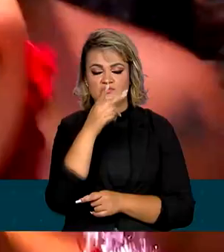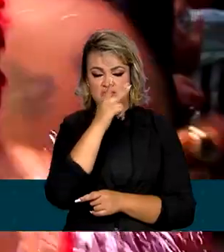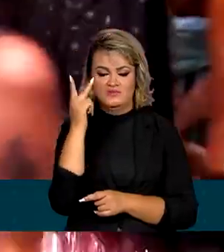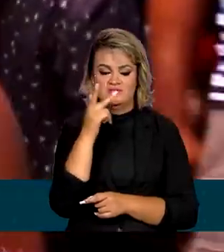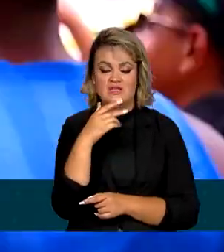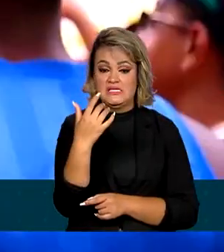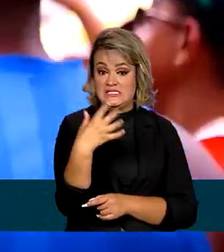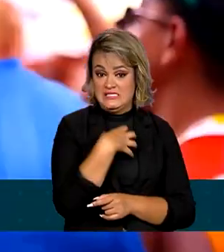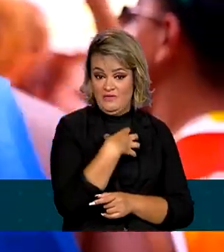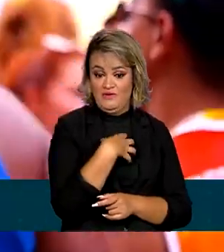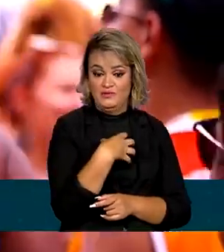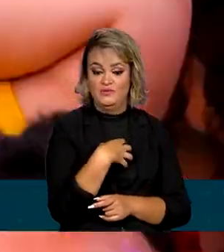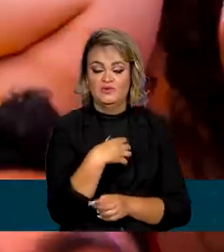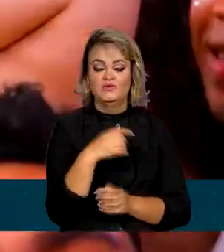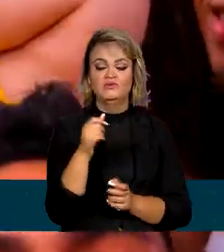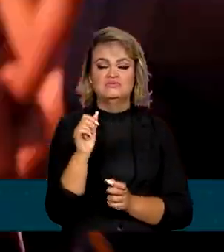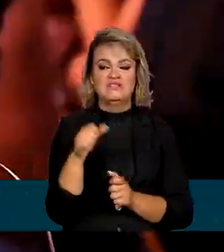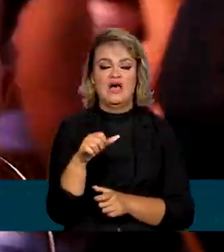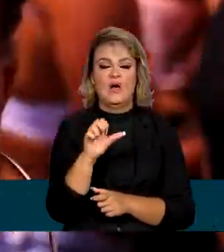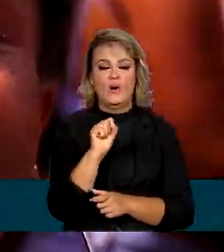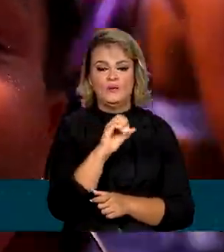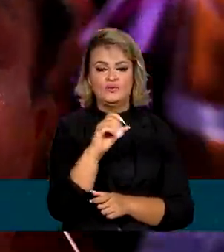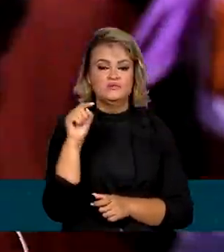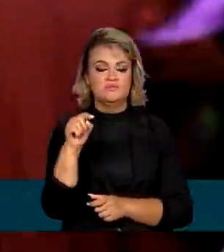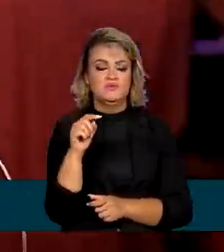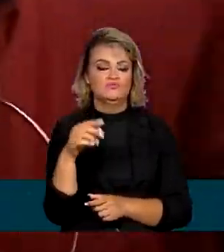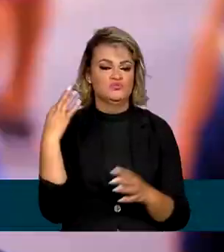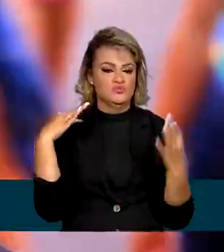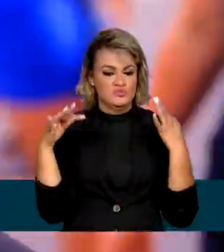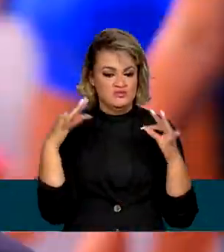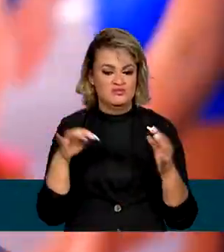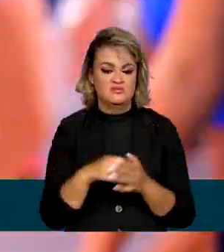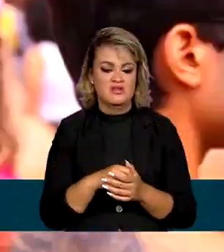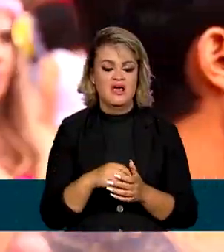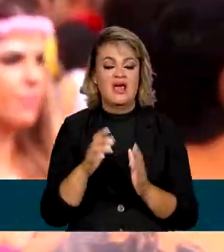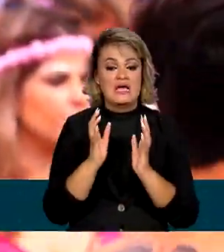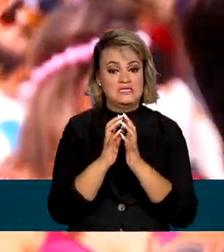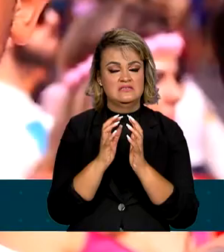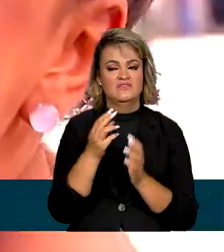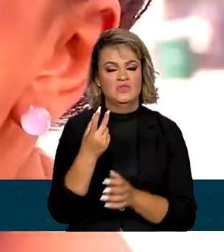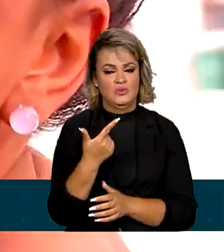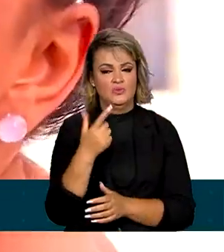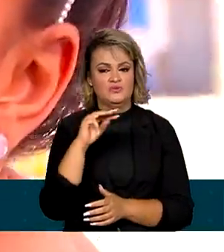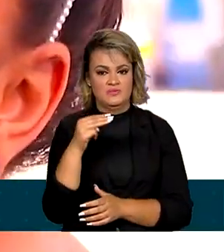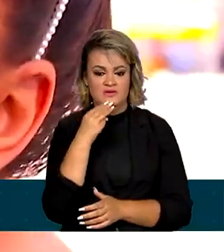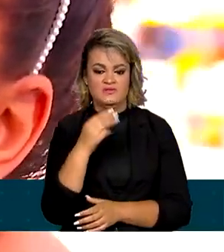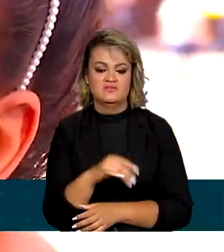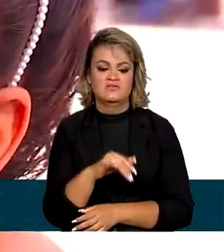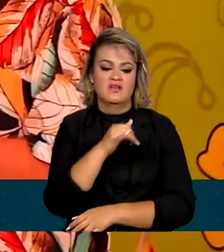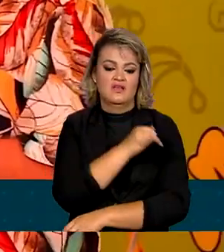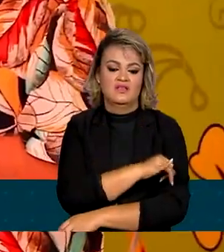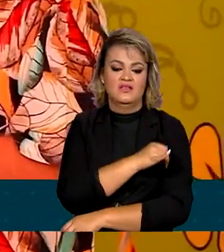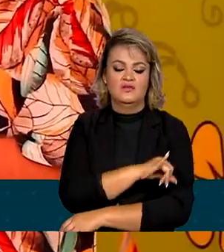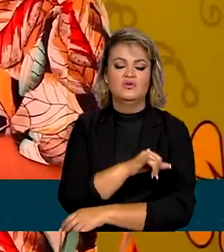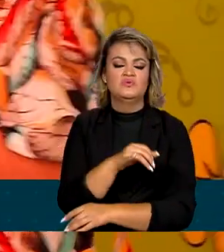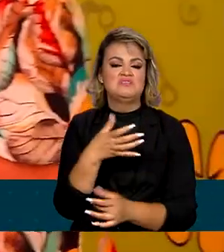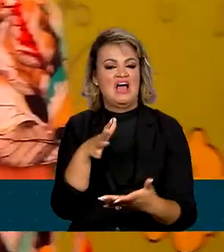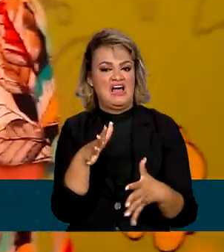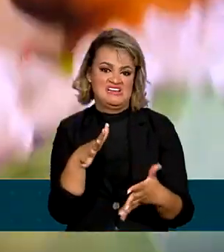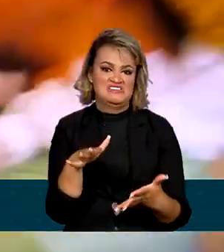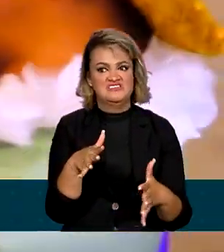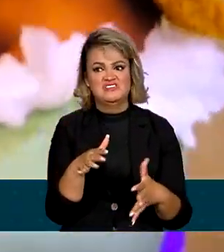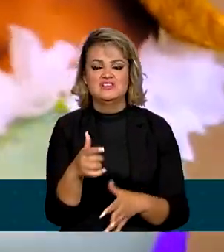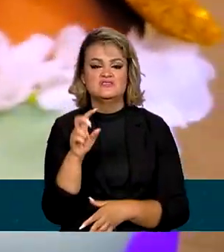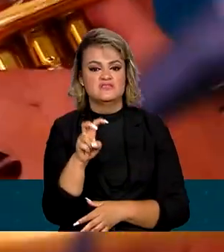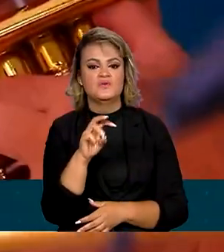deve receber 800 mil turistas. Recife espera contar com 2 milhões de pessoas. No Rio de Janeiro, são aguardados